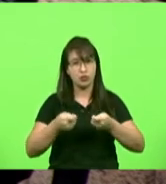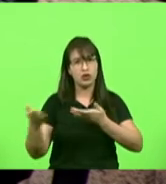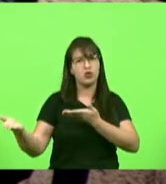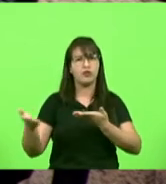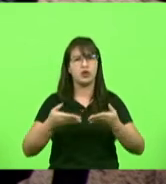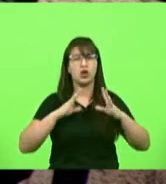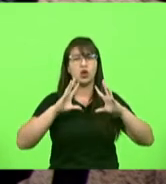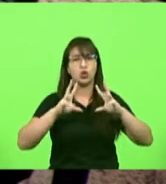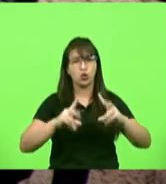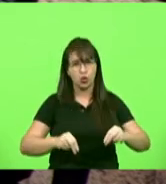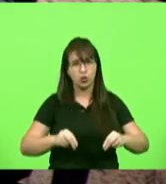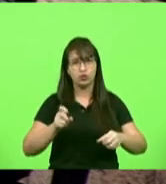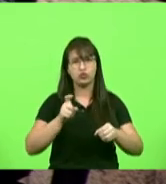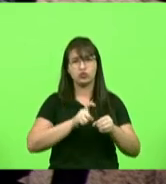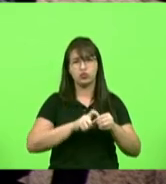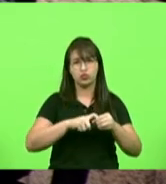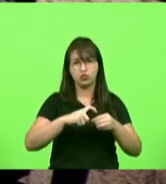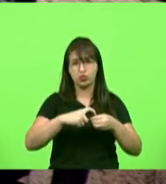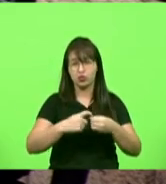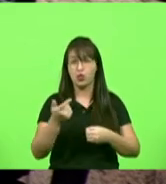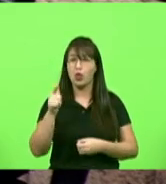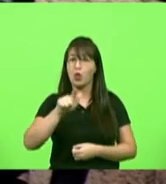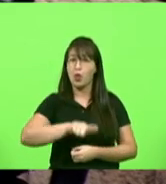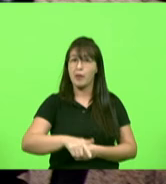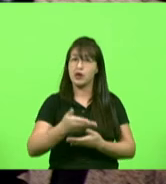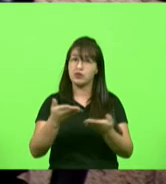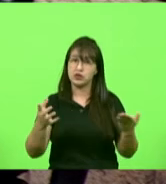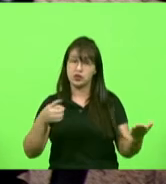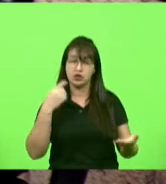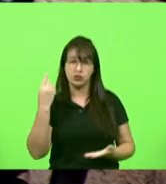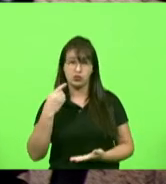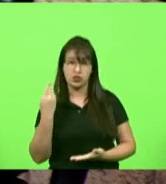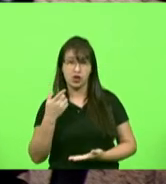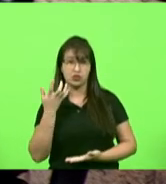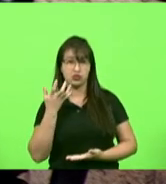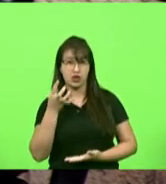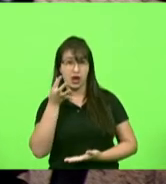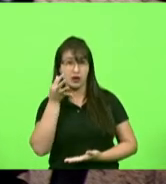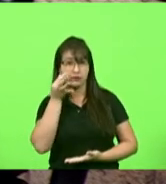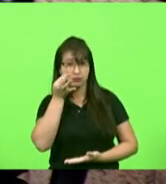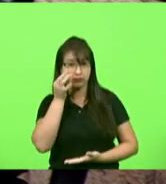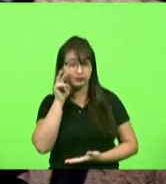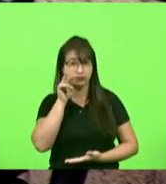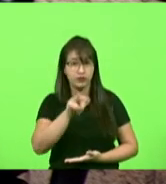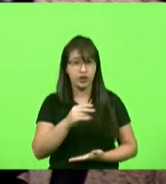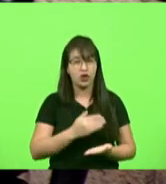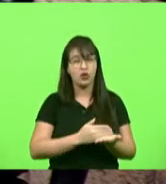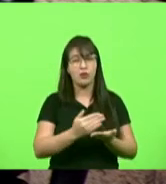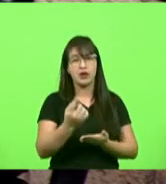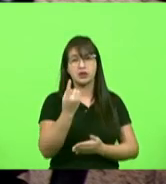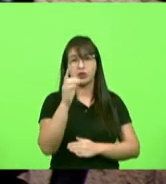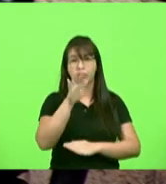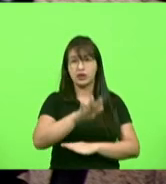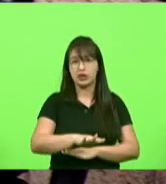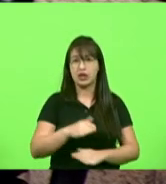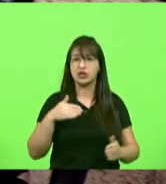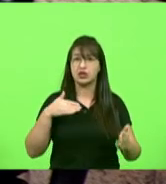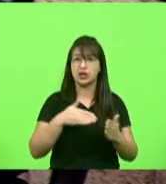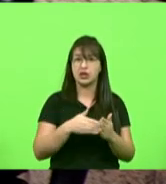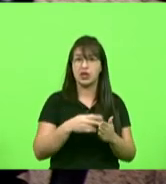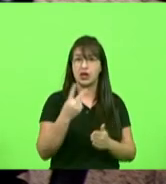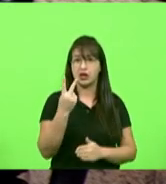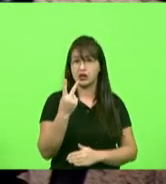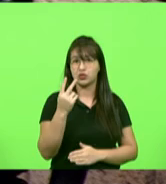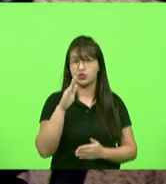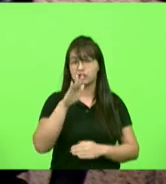também claro mas os deputados que quiserem participar amanhã a comissão de economia às 13 horas a 1 hora da tarde da 1 às 2 à nossa reunião